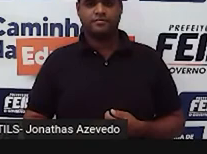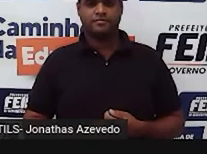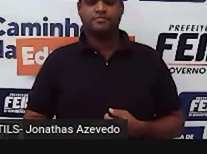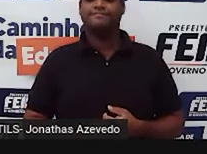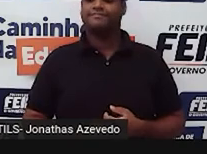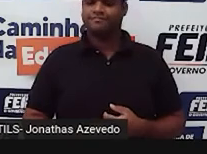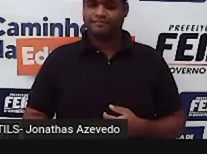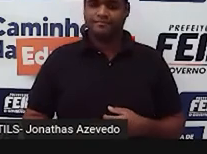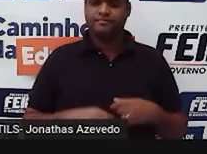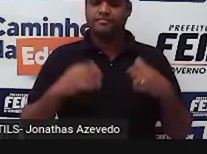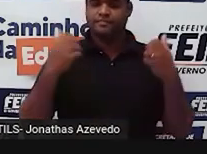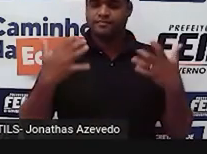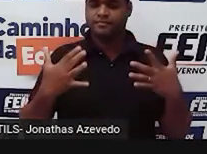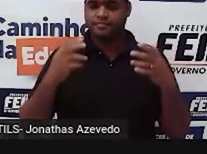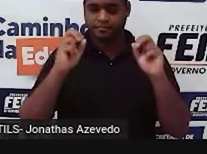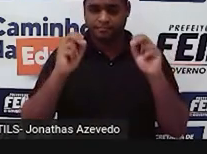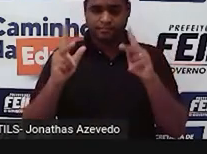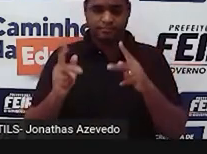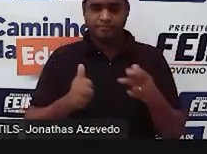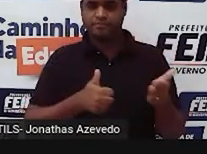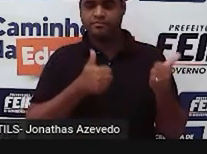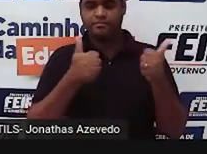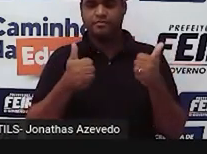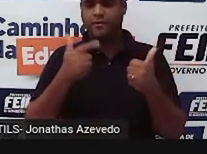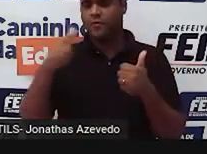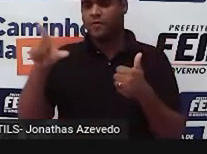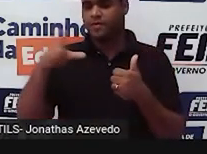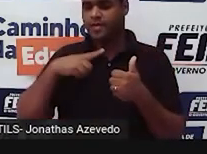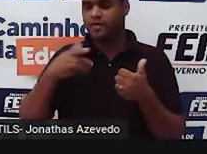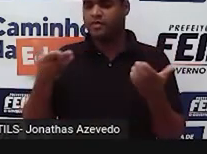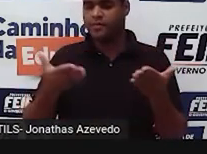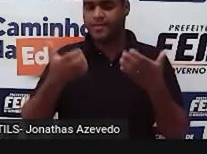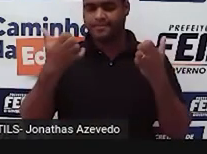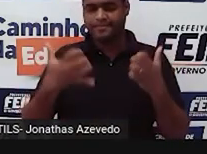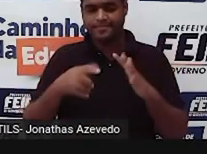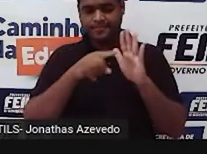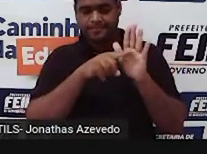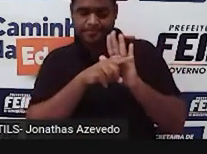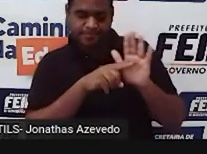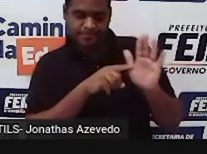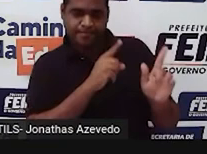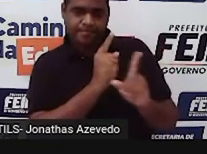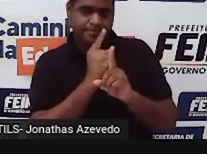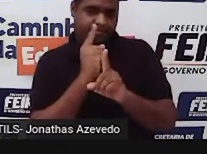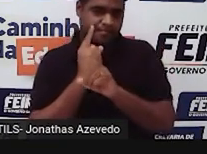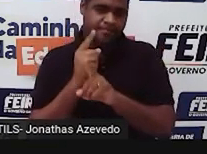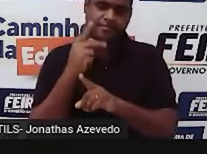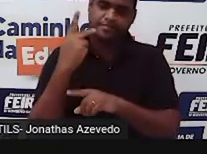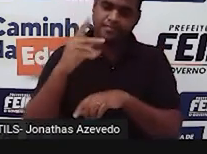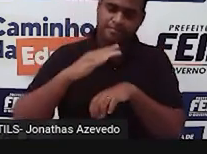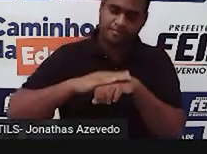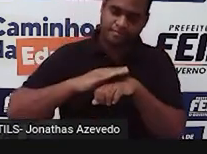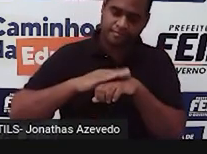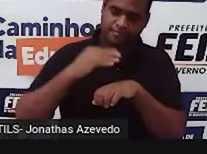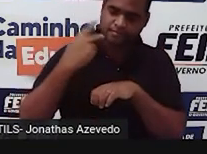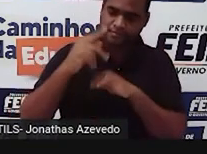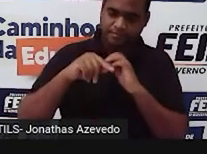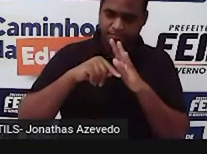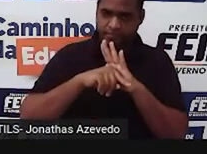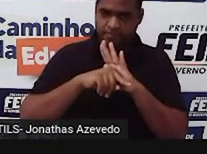Prontinho. Vamos agora fazer um outro momento de avaliação. Você avaliando você mesmo, tá?